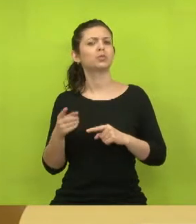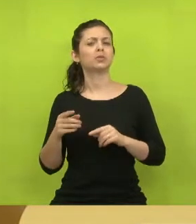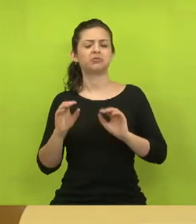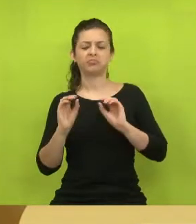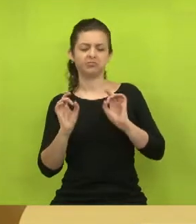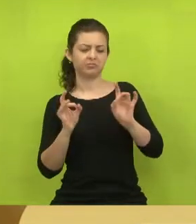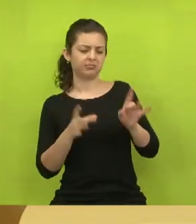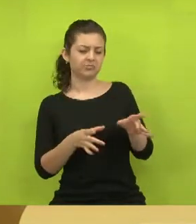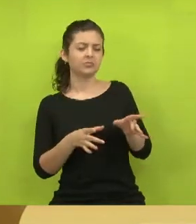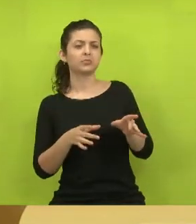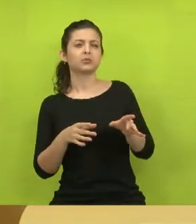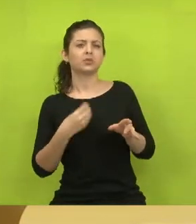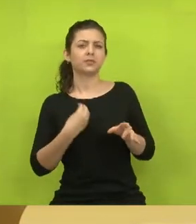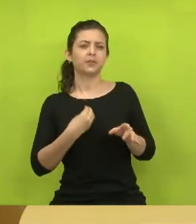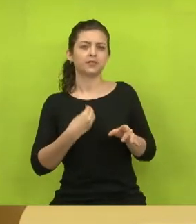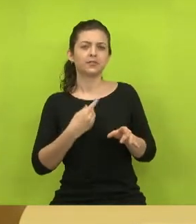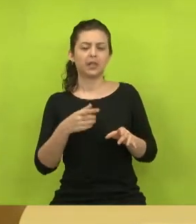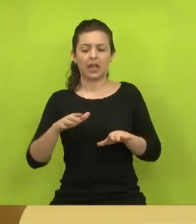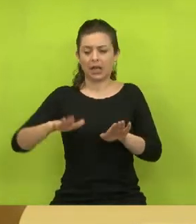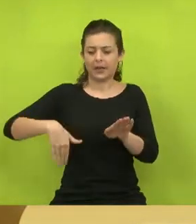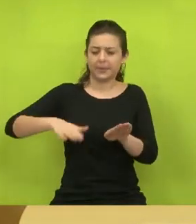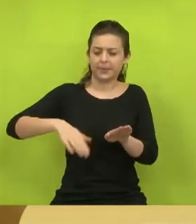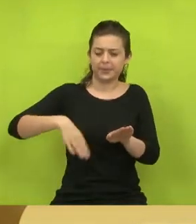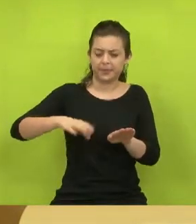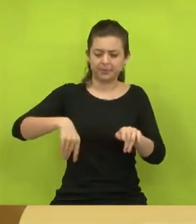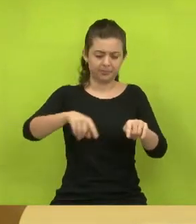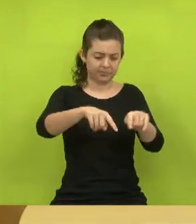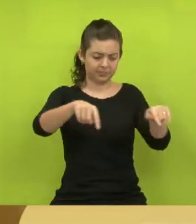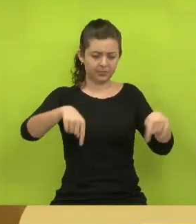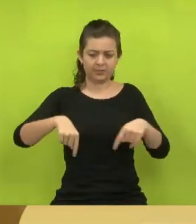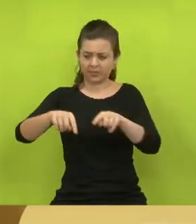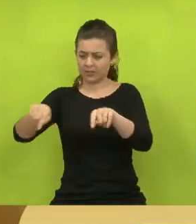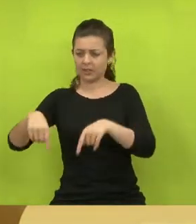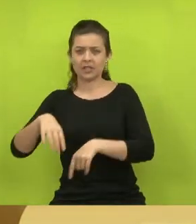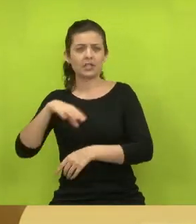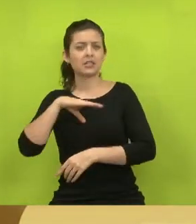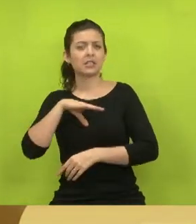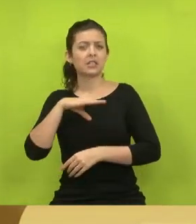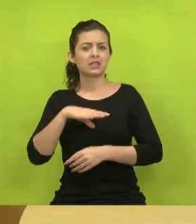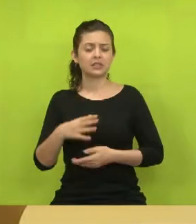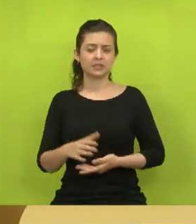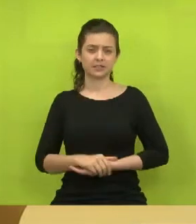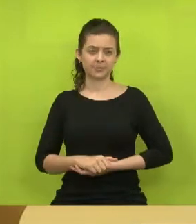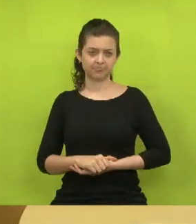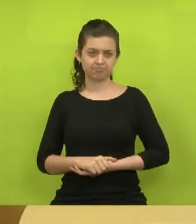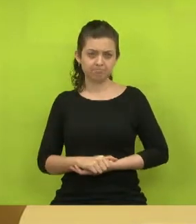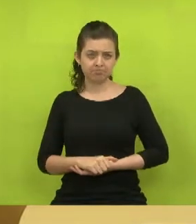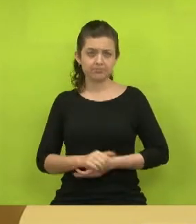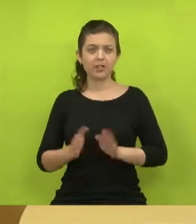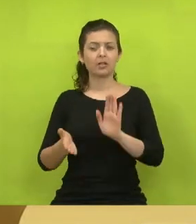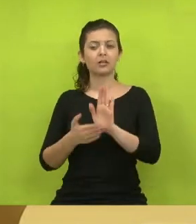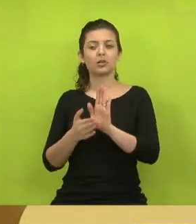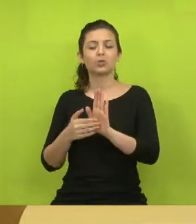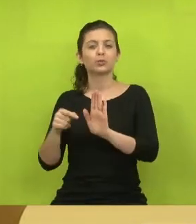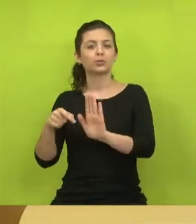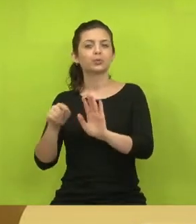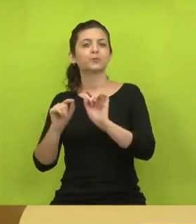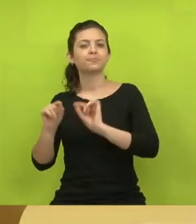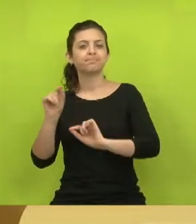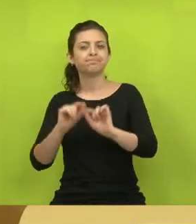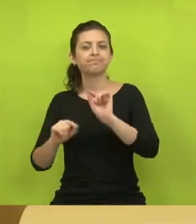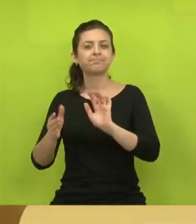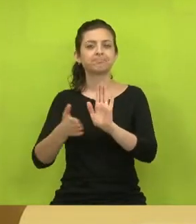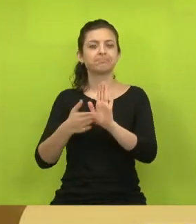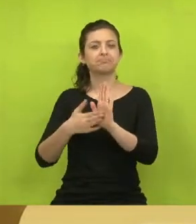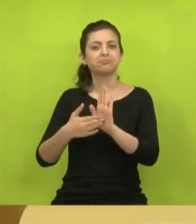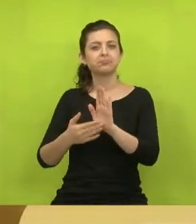do abandono que estava às piscinas do Educa Mais Centro. Mas a proposta era o quê? A